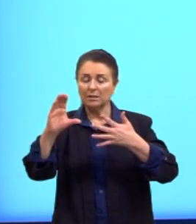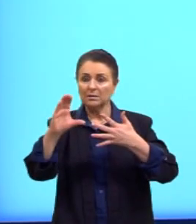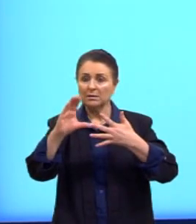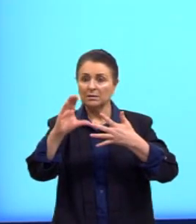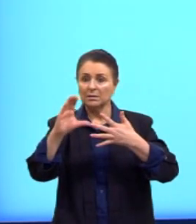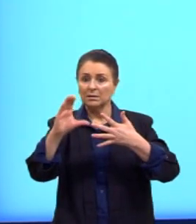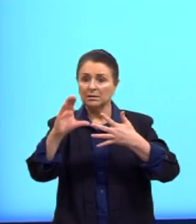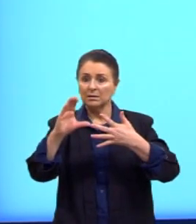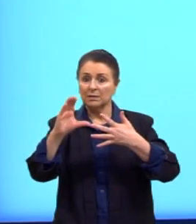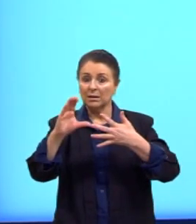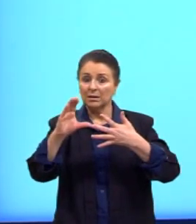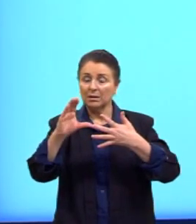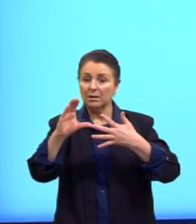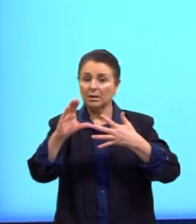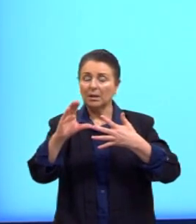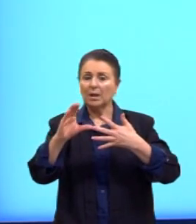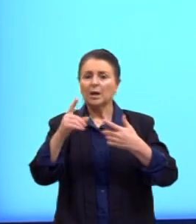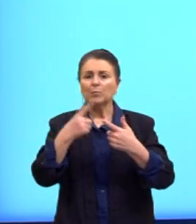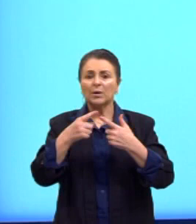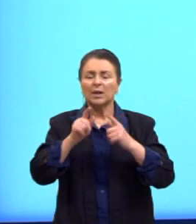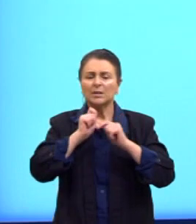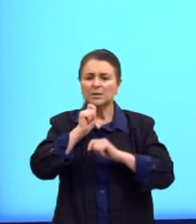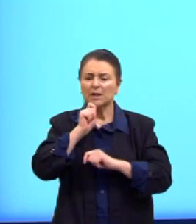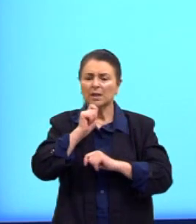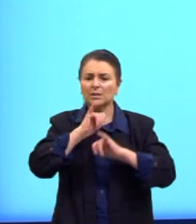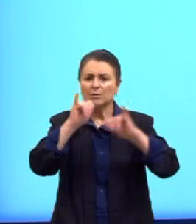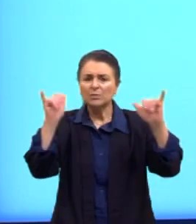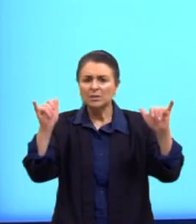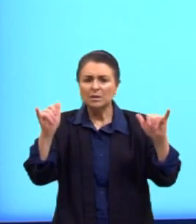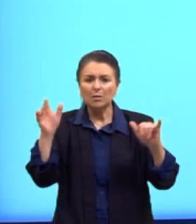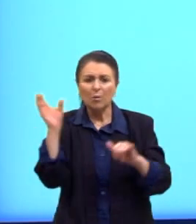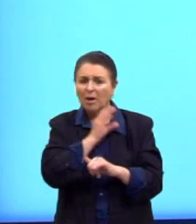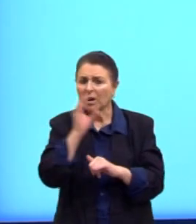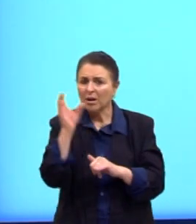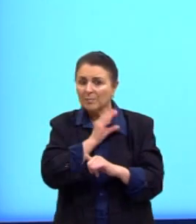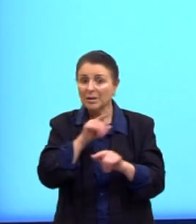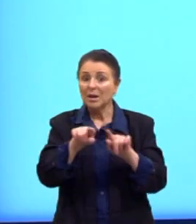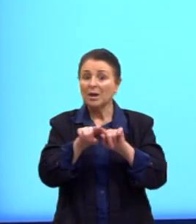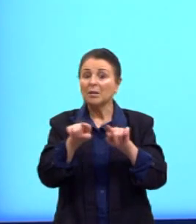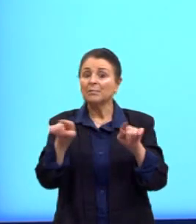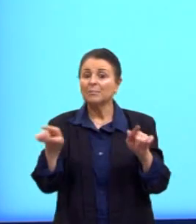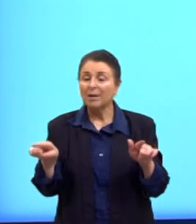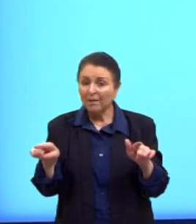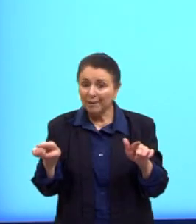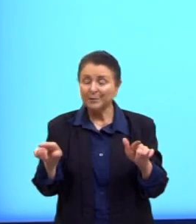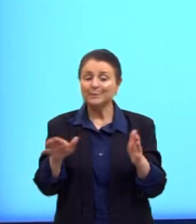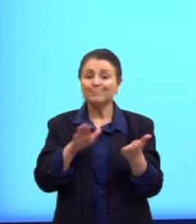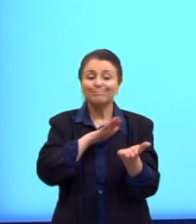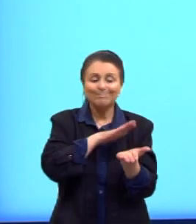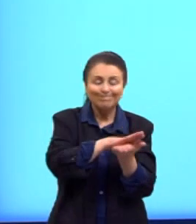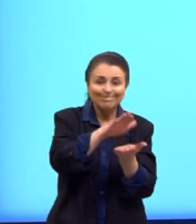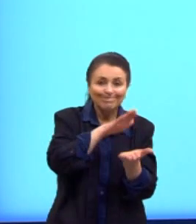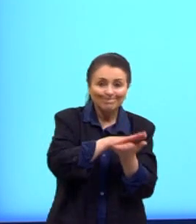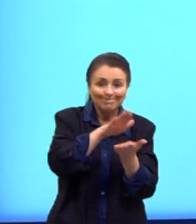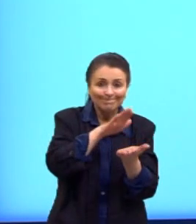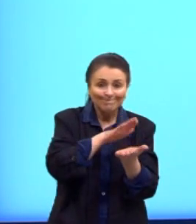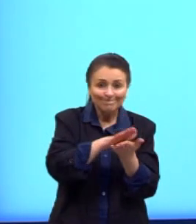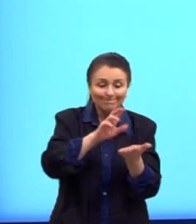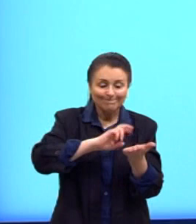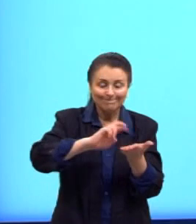notícias serem instantâneas, mas nos meios impressos elas demorarem para